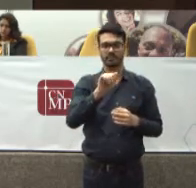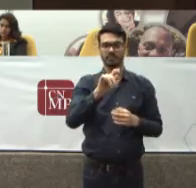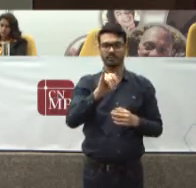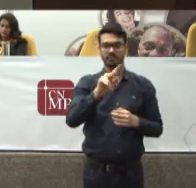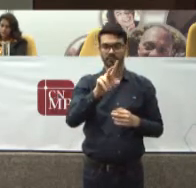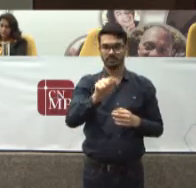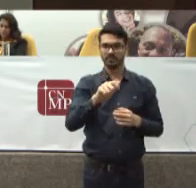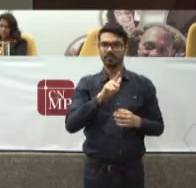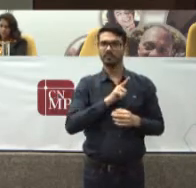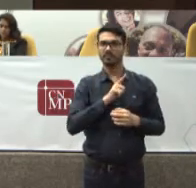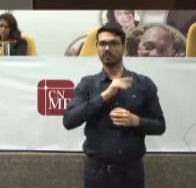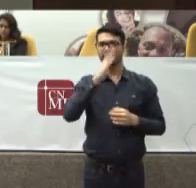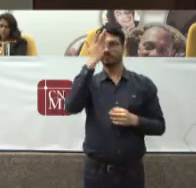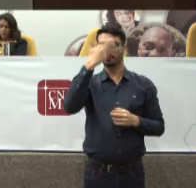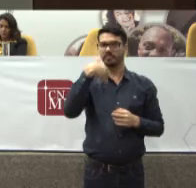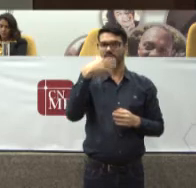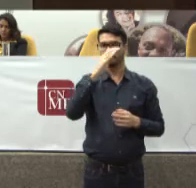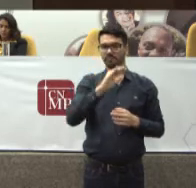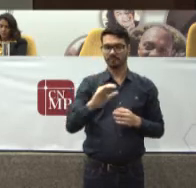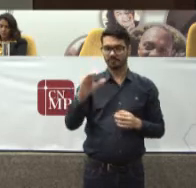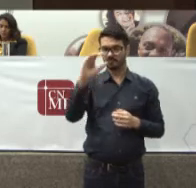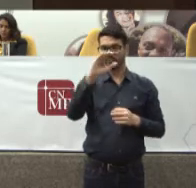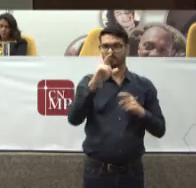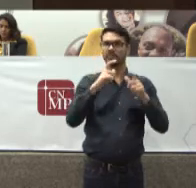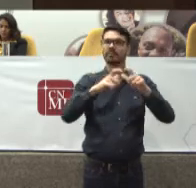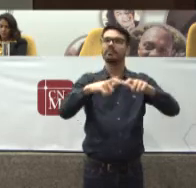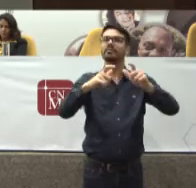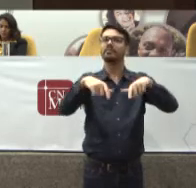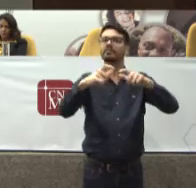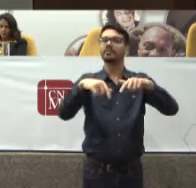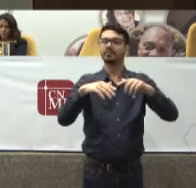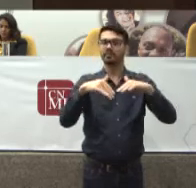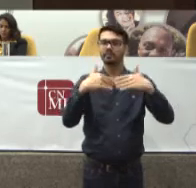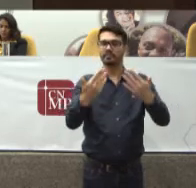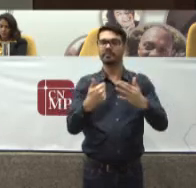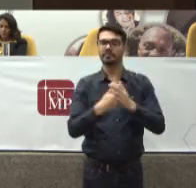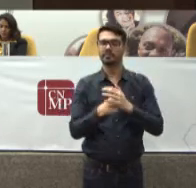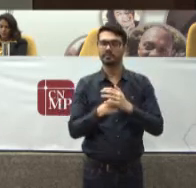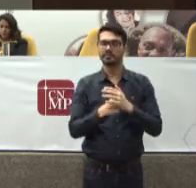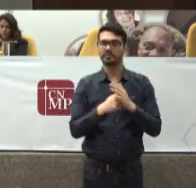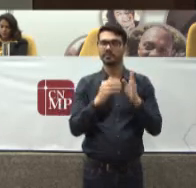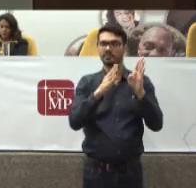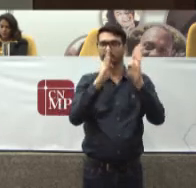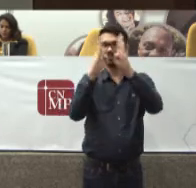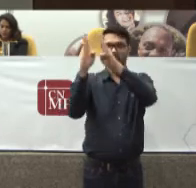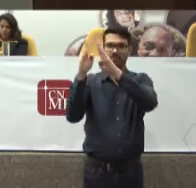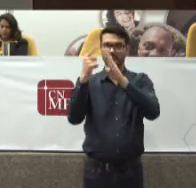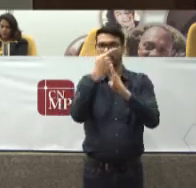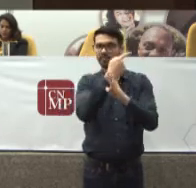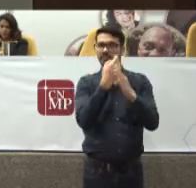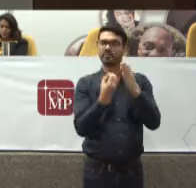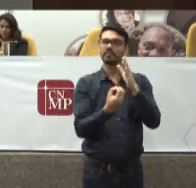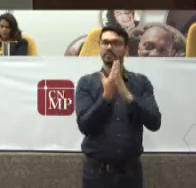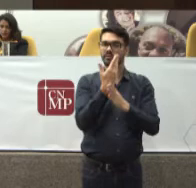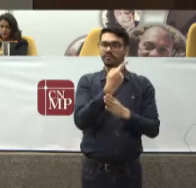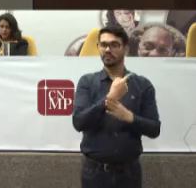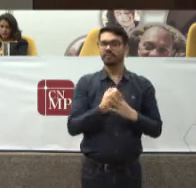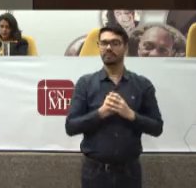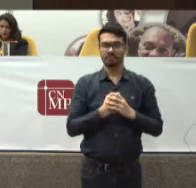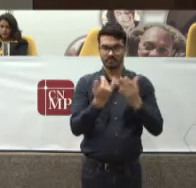E principalmente Aonde se fundou Quais foram as referências Bibliográficas Para aquela